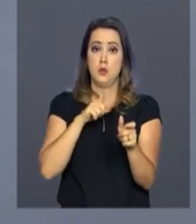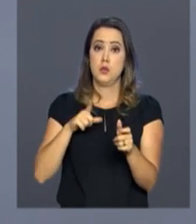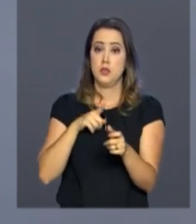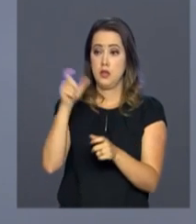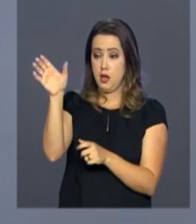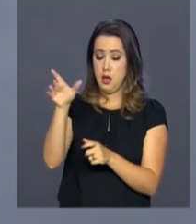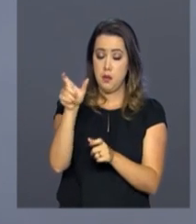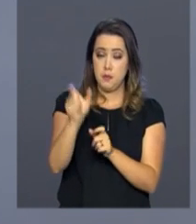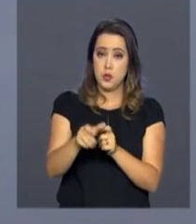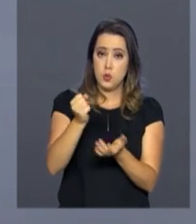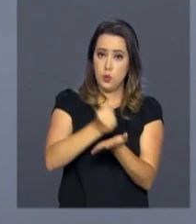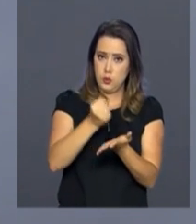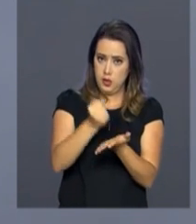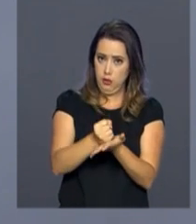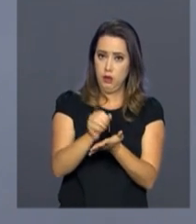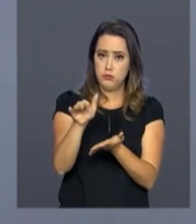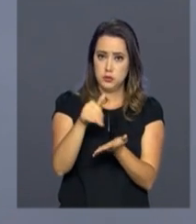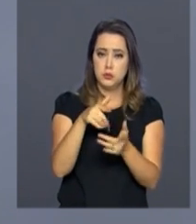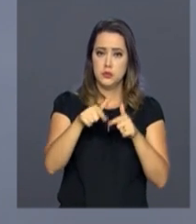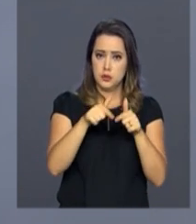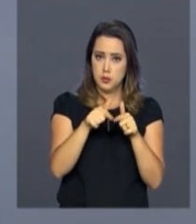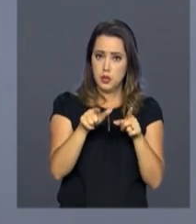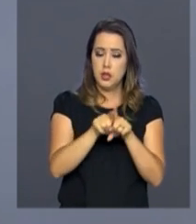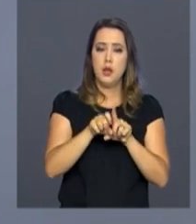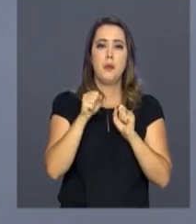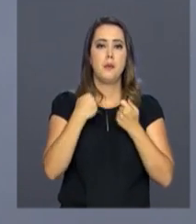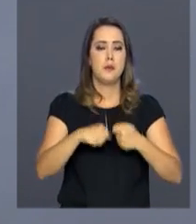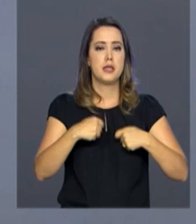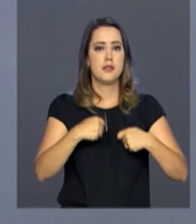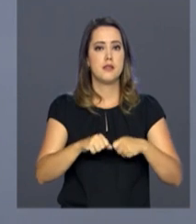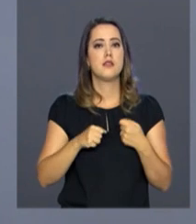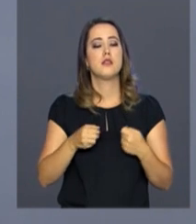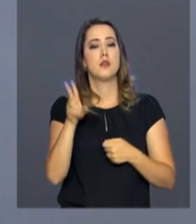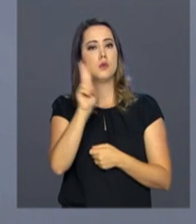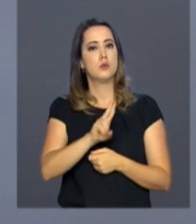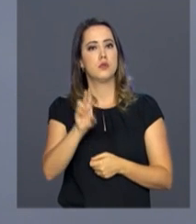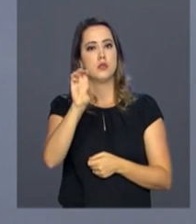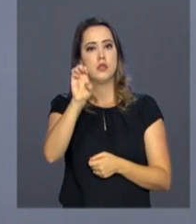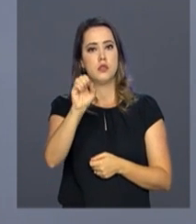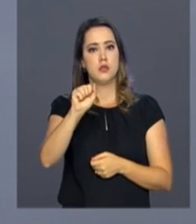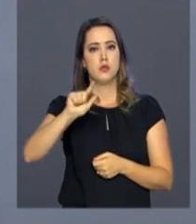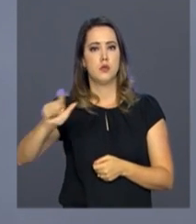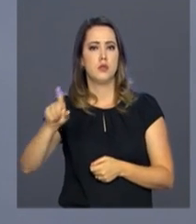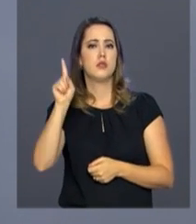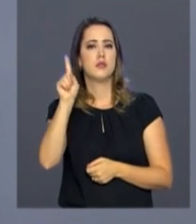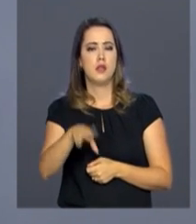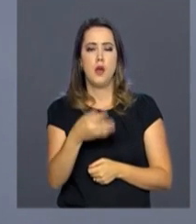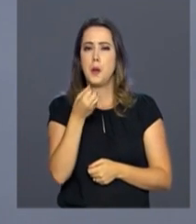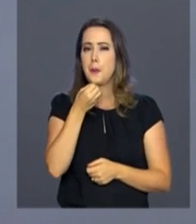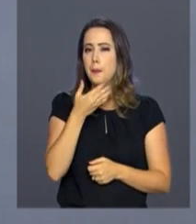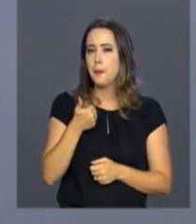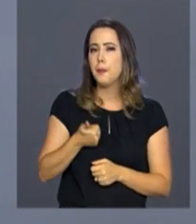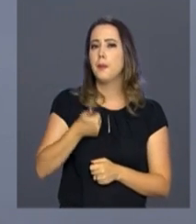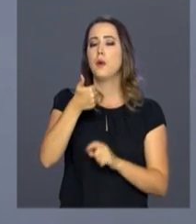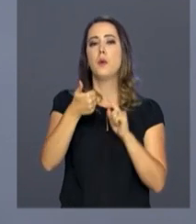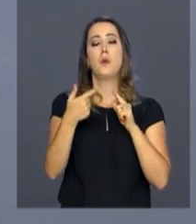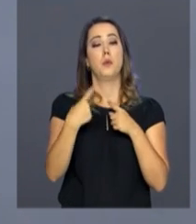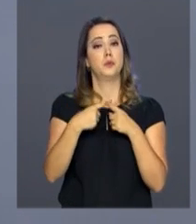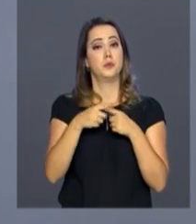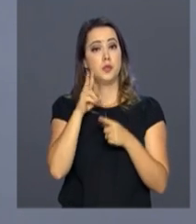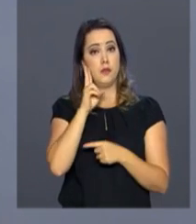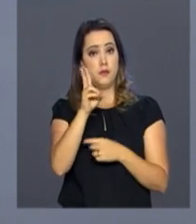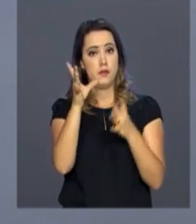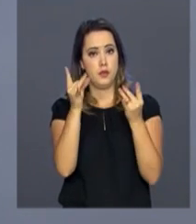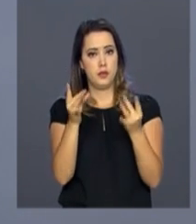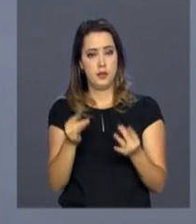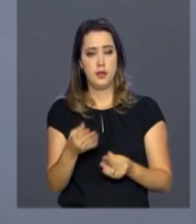também deverão enviar as informações dos trabalhadores pelo E-Social. As vantagens do sistema e todas as informações, você confere com